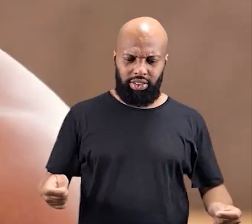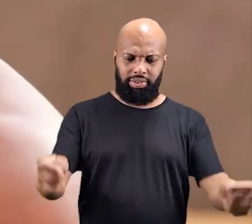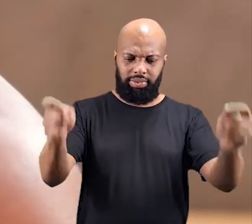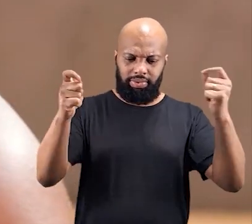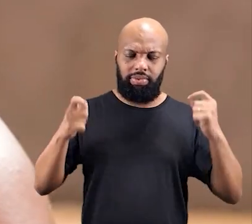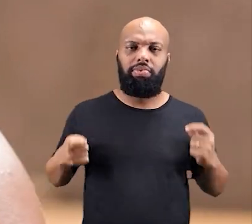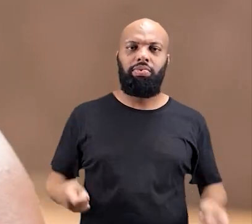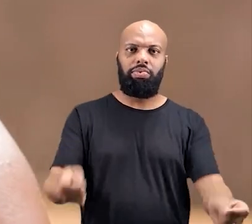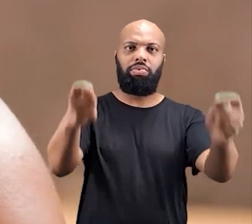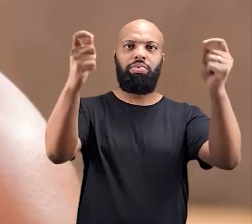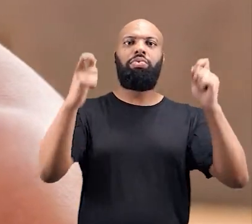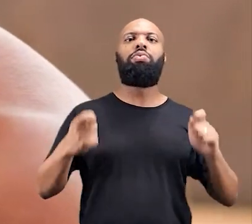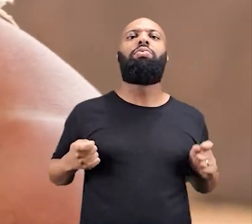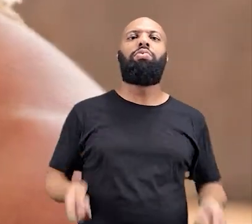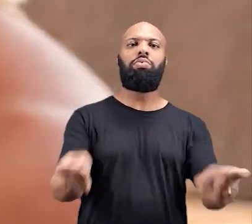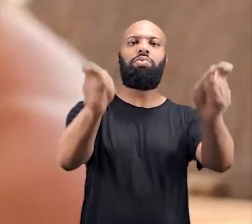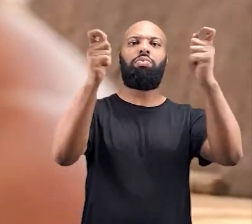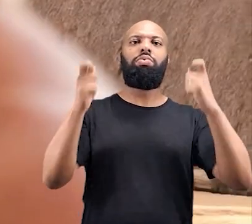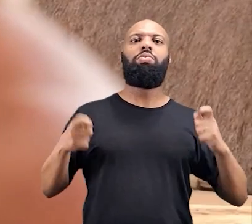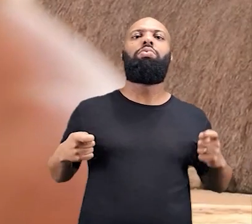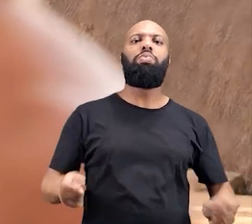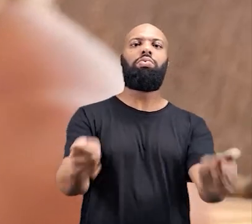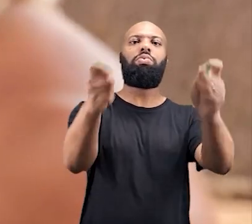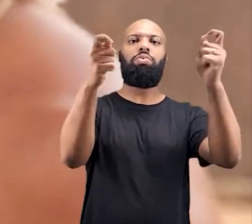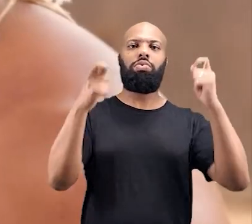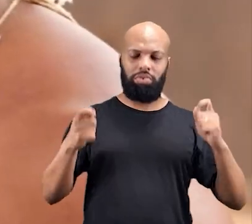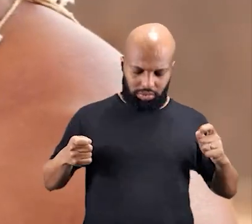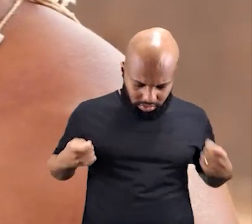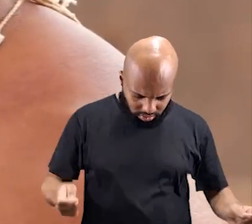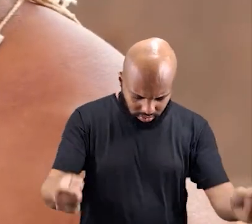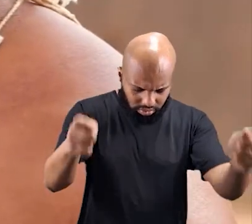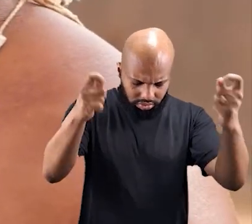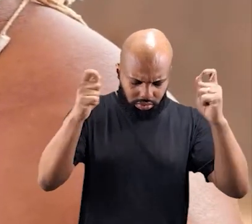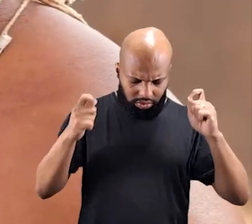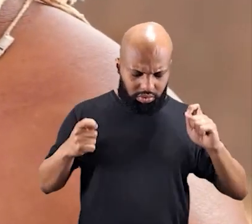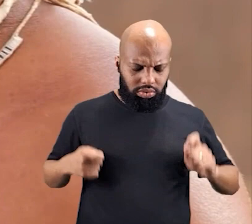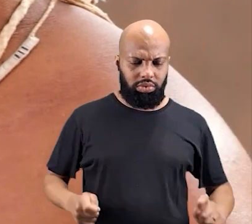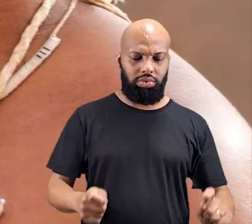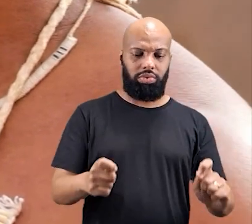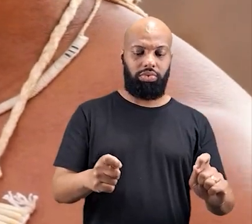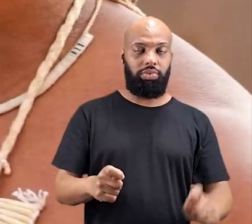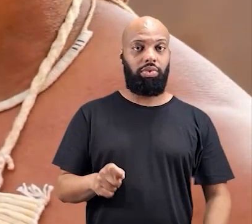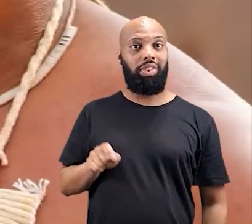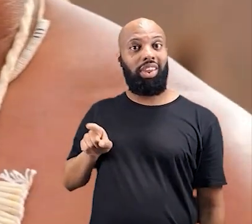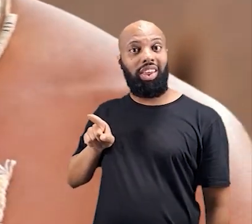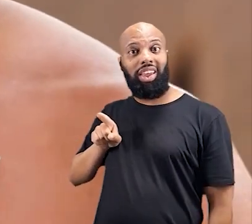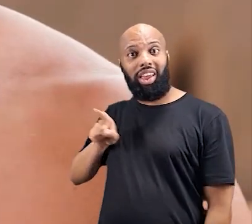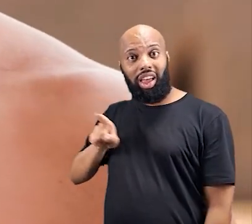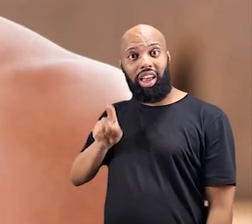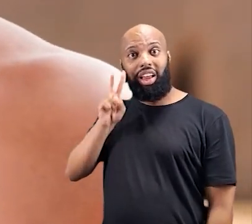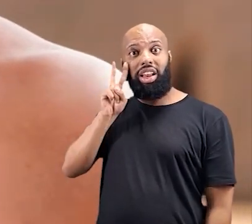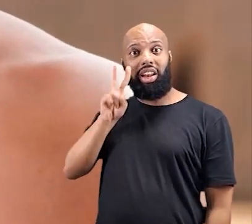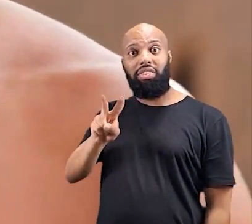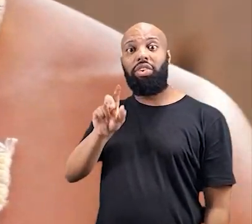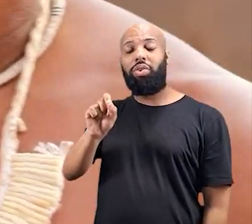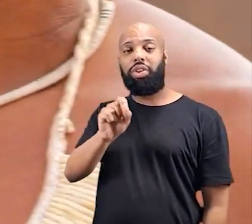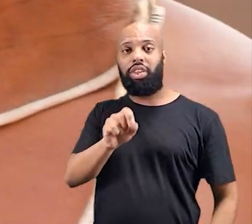Ali, você vê aqui um caminho mais ou menos, acho que é um quilômetro daqui. Tem um